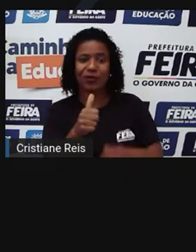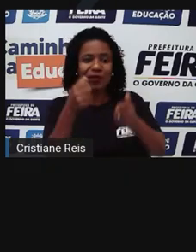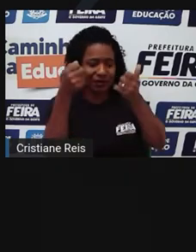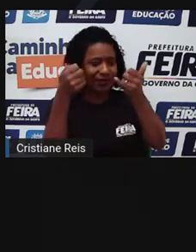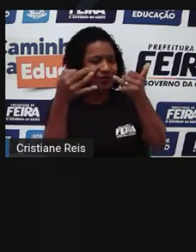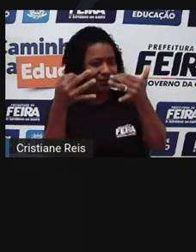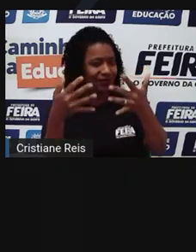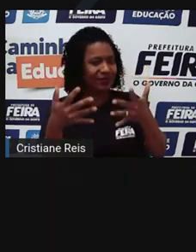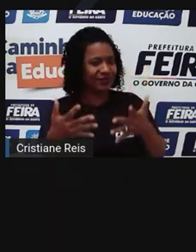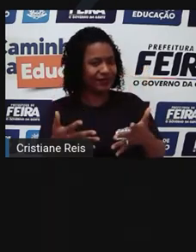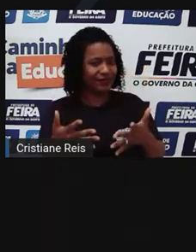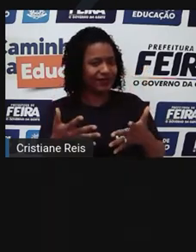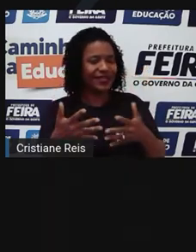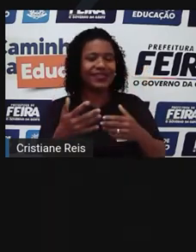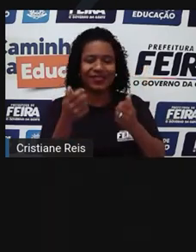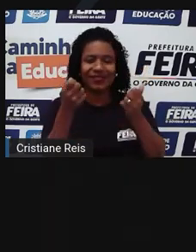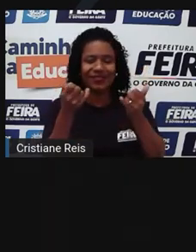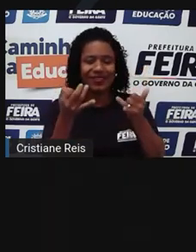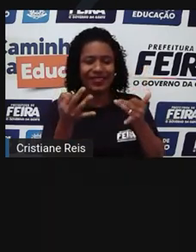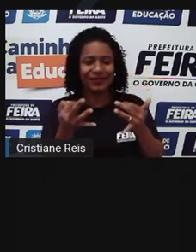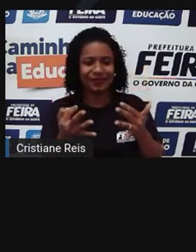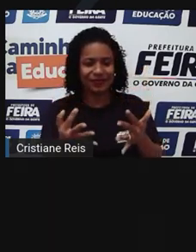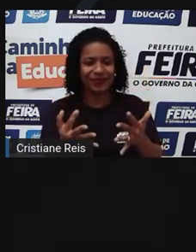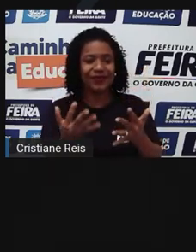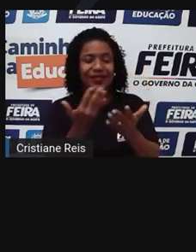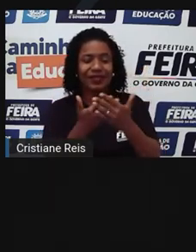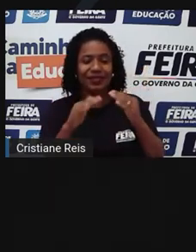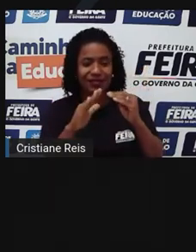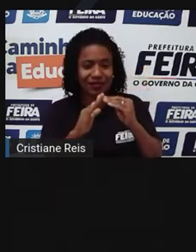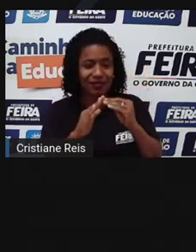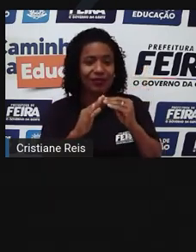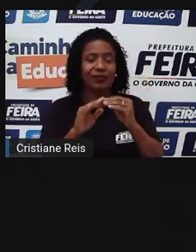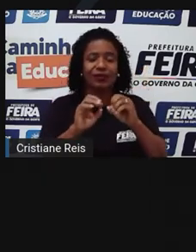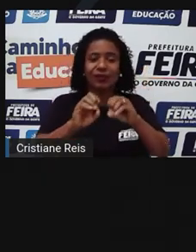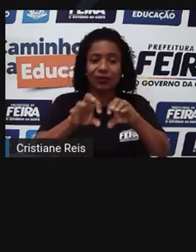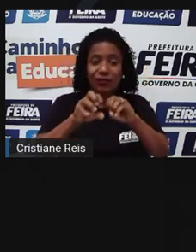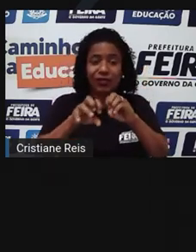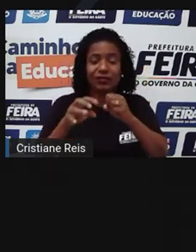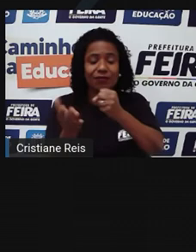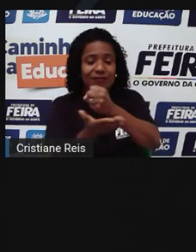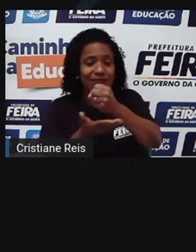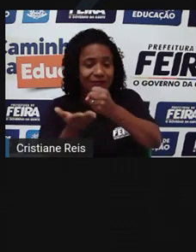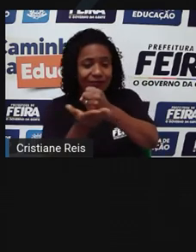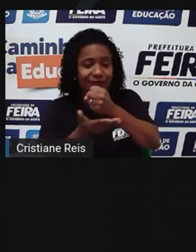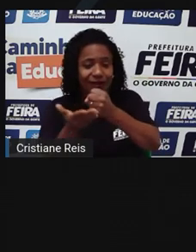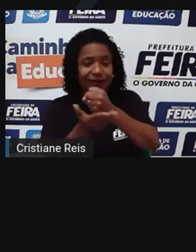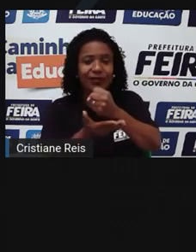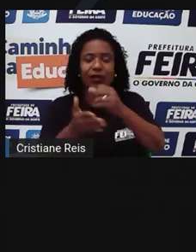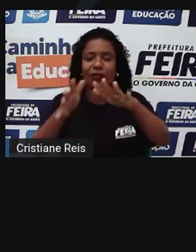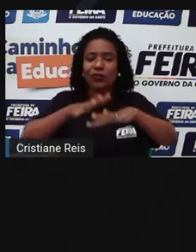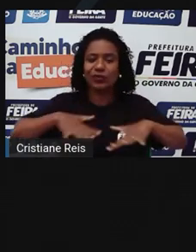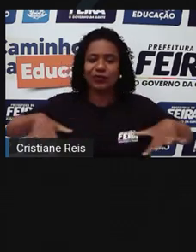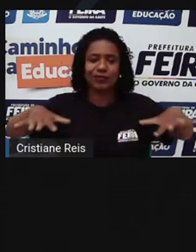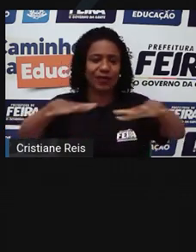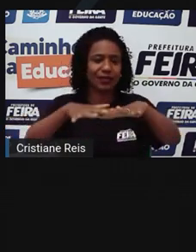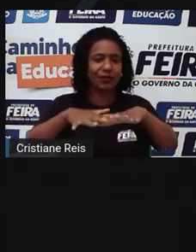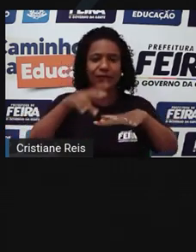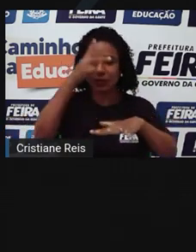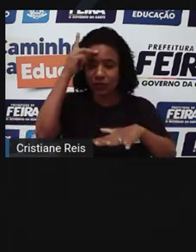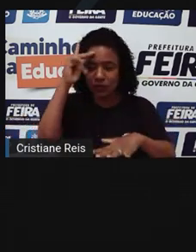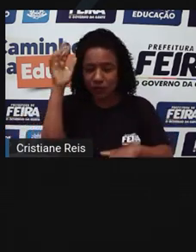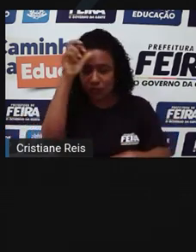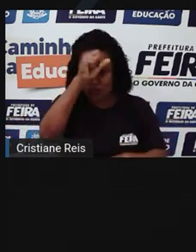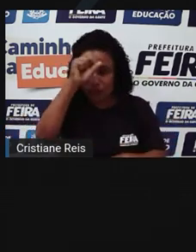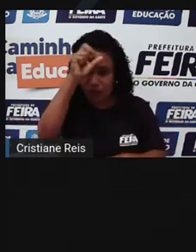DCNEB, artigo 11, a escola de educação básica é o espaço em que se ressignifica